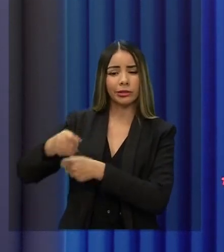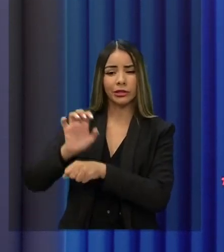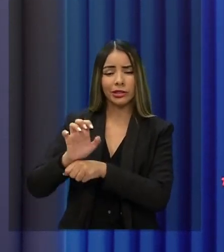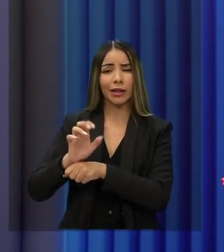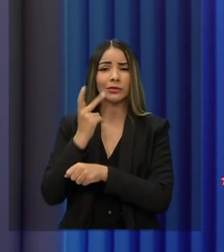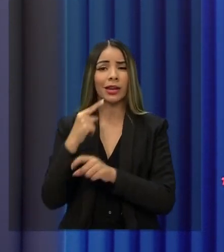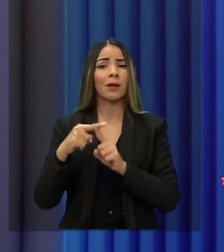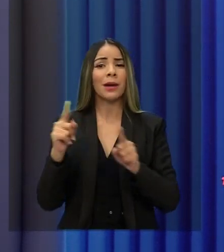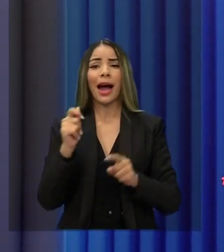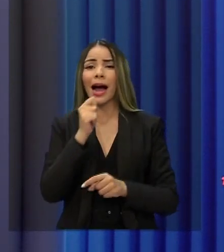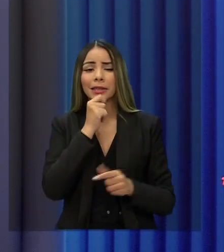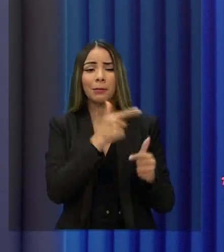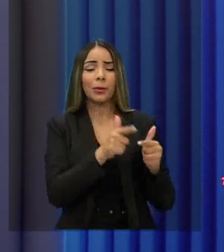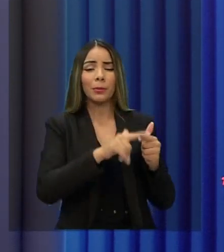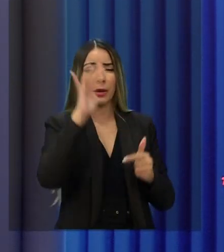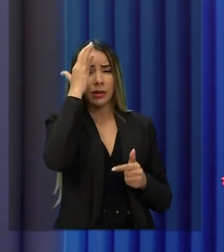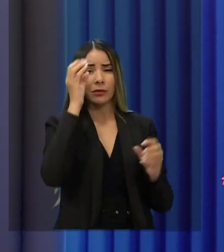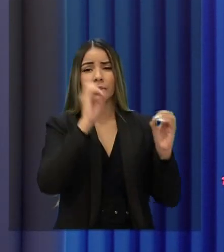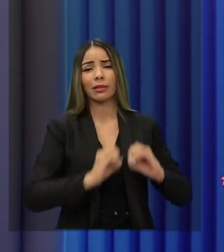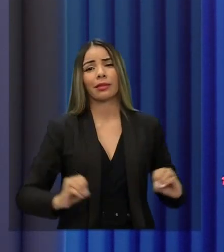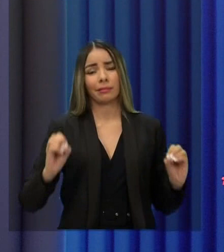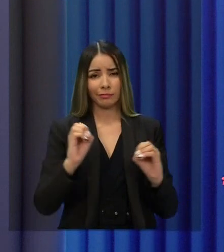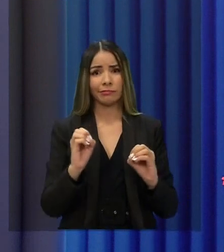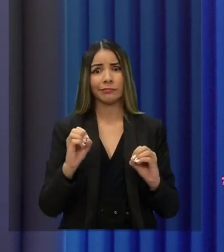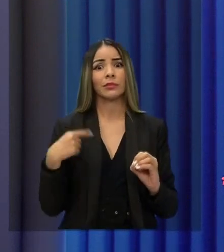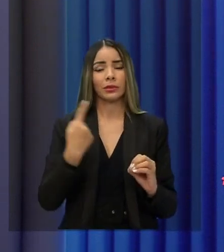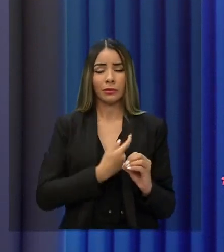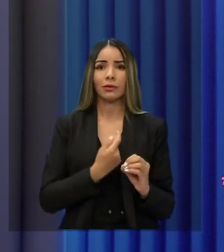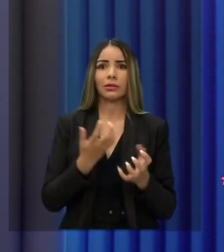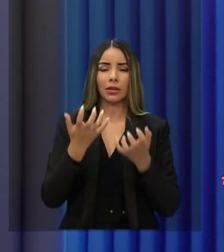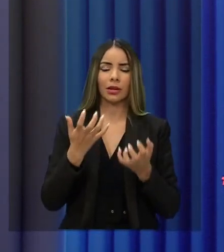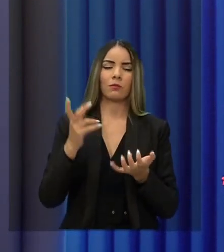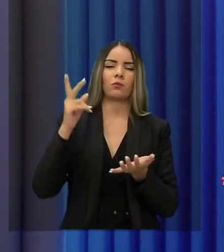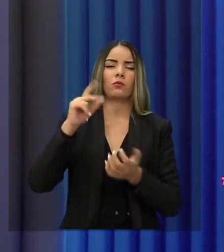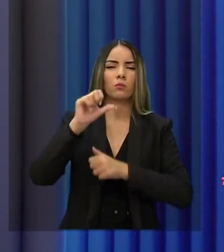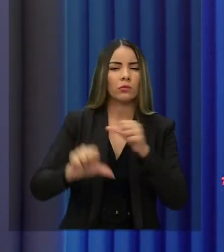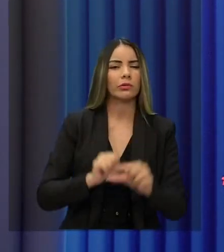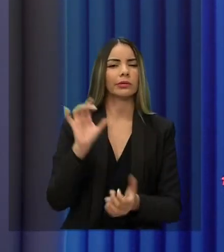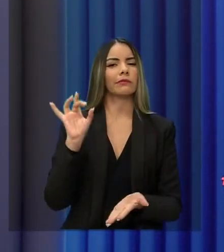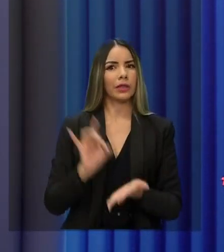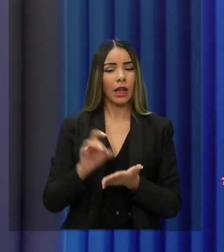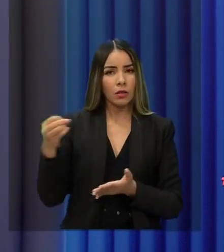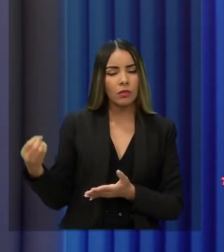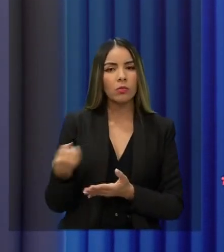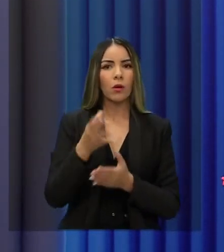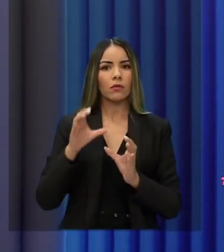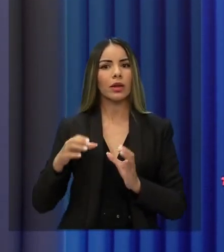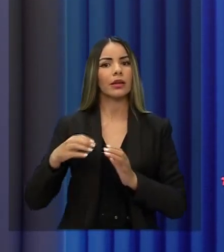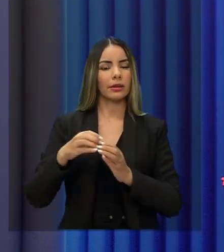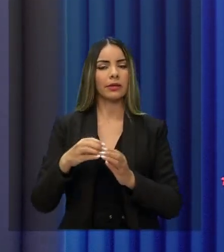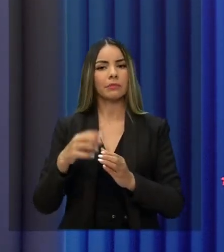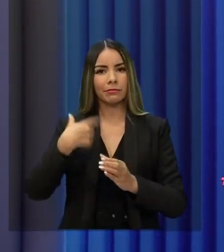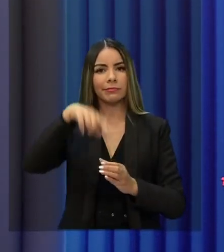problemas. A mudança real, a mudança verdadeira, com um novo time para fazer gestão, é extremamente importante. a minha experiência em Brasília